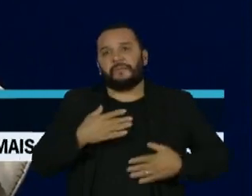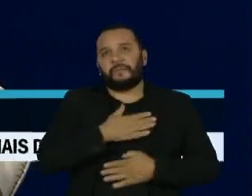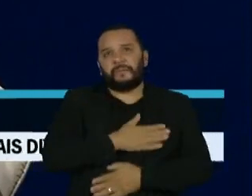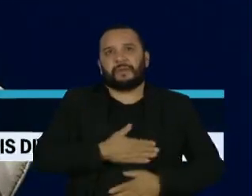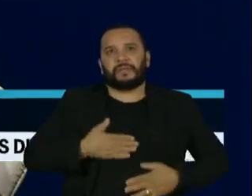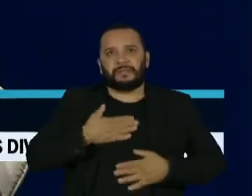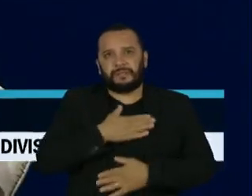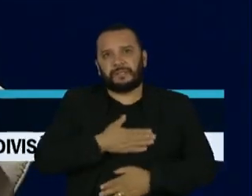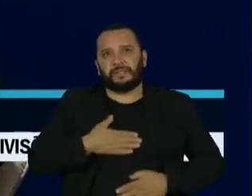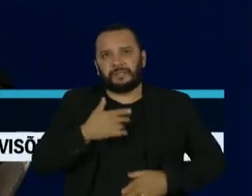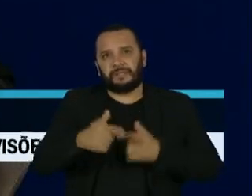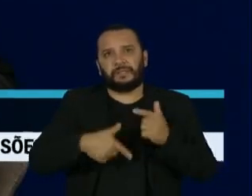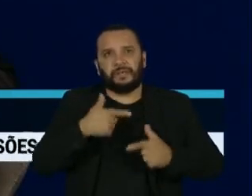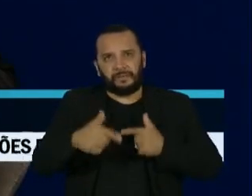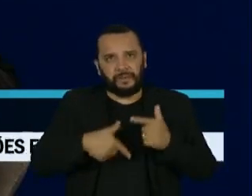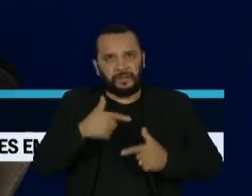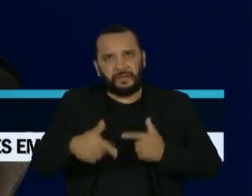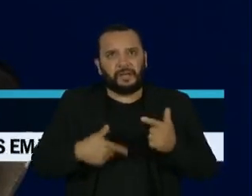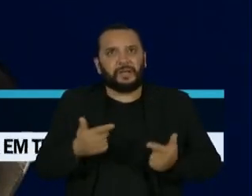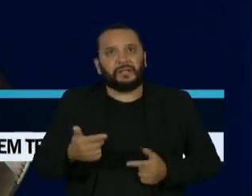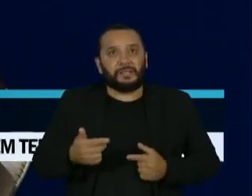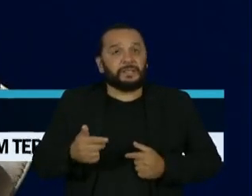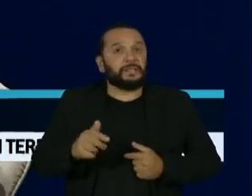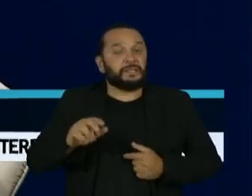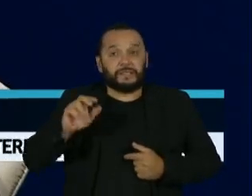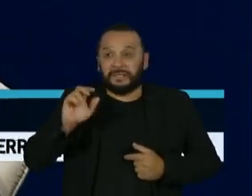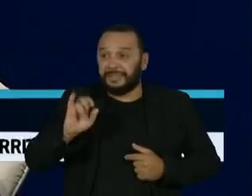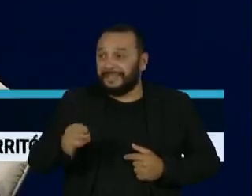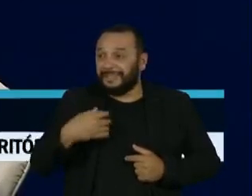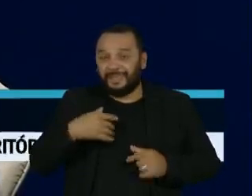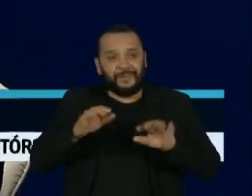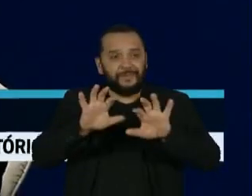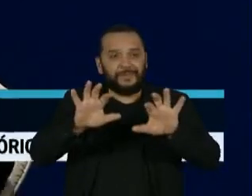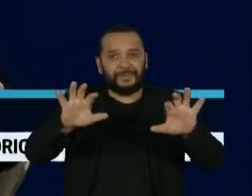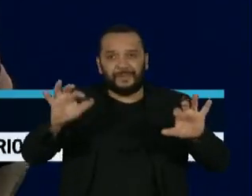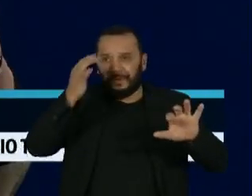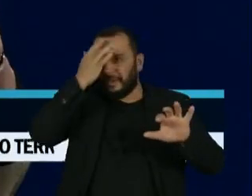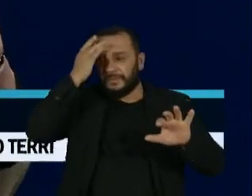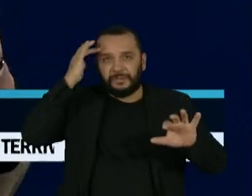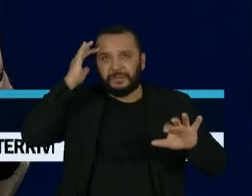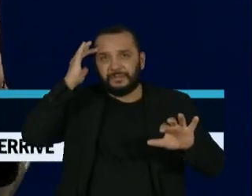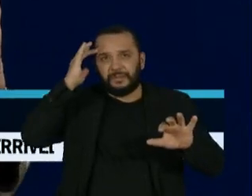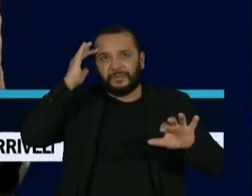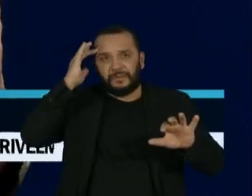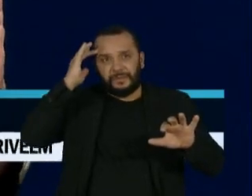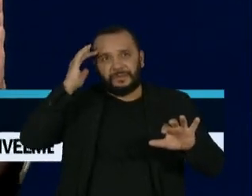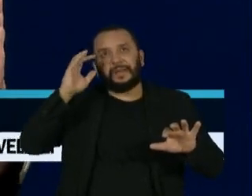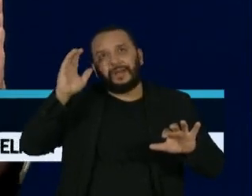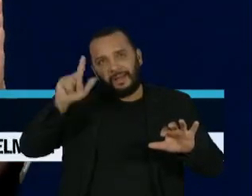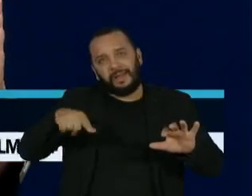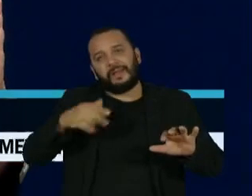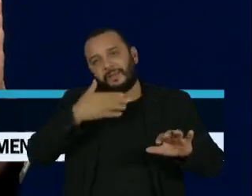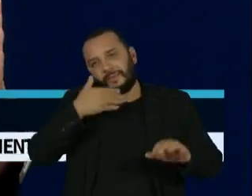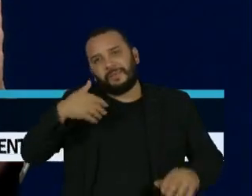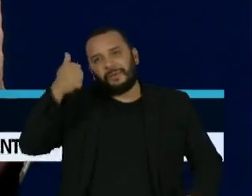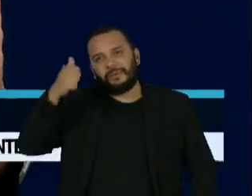de fazer. E se ele chegou a alguém, chegou ao público, esse é o melhor.